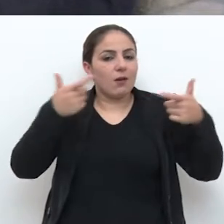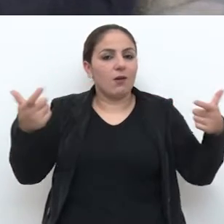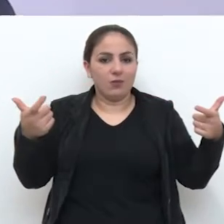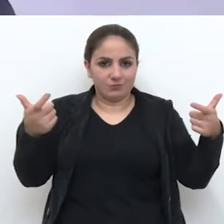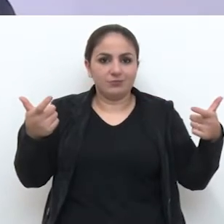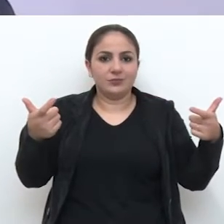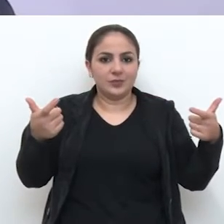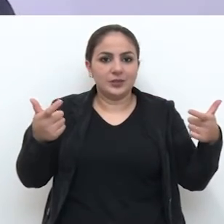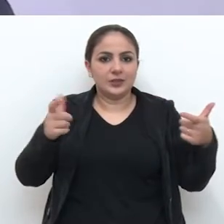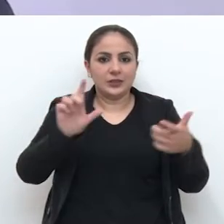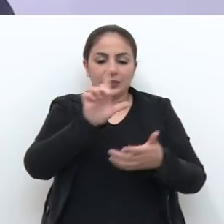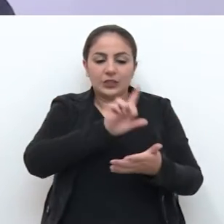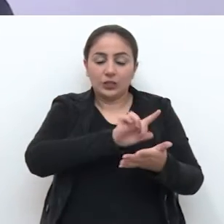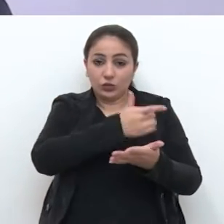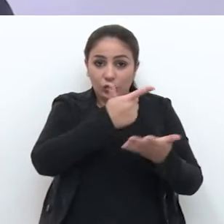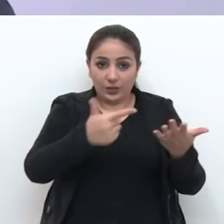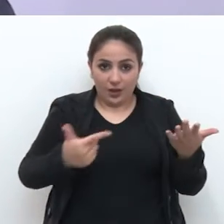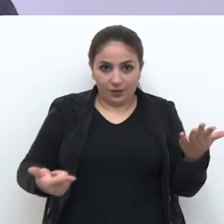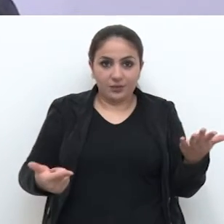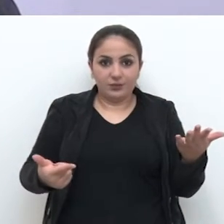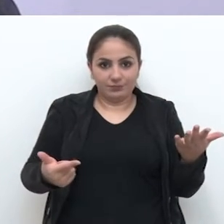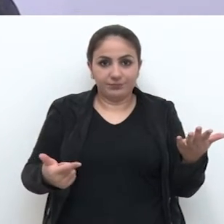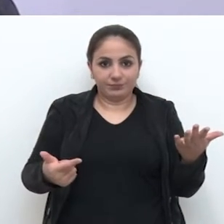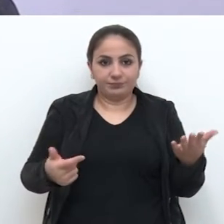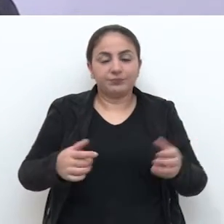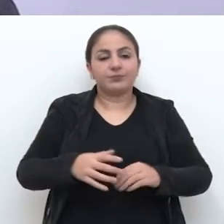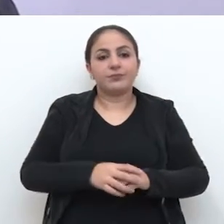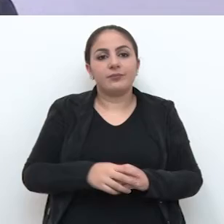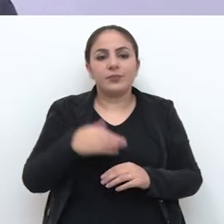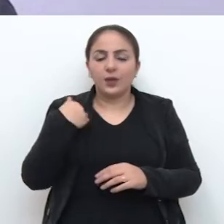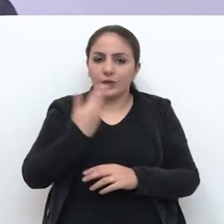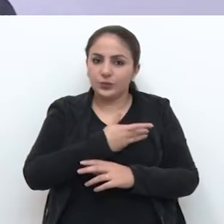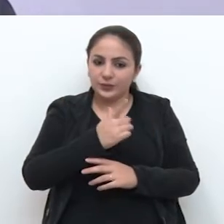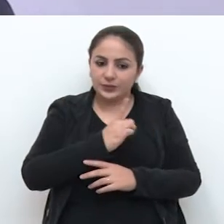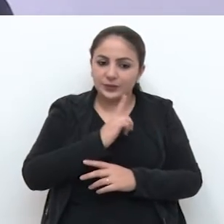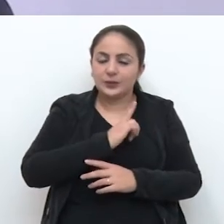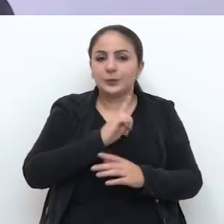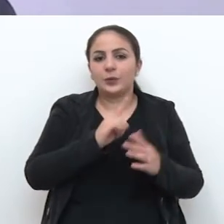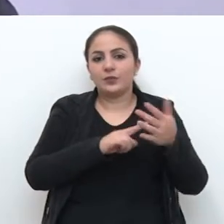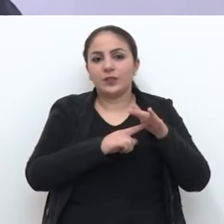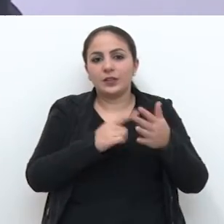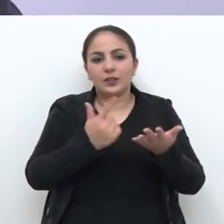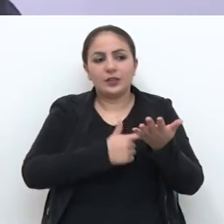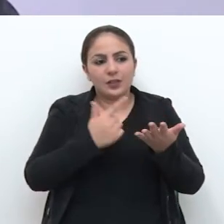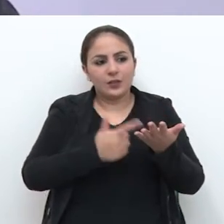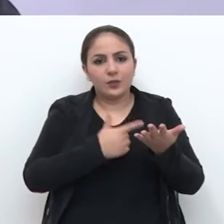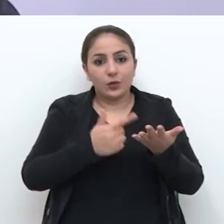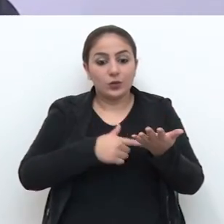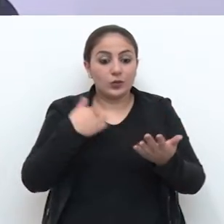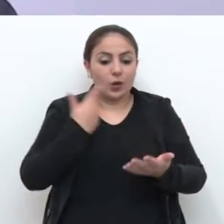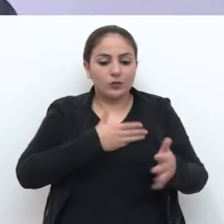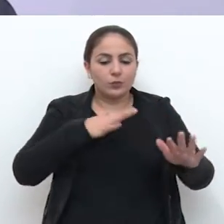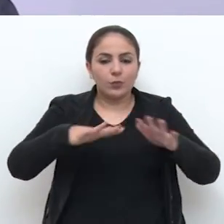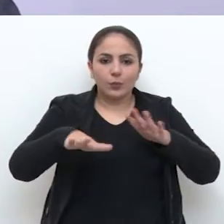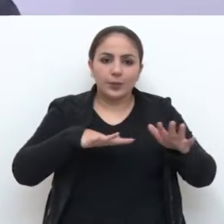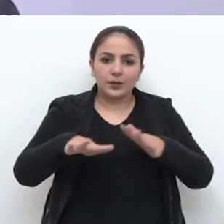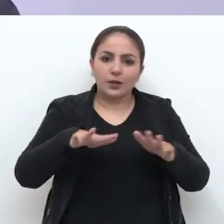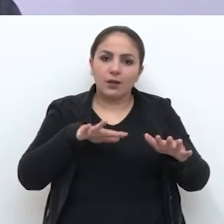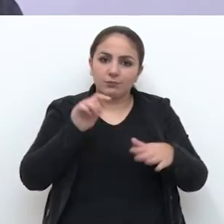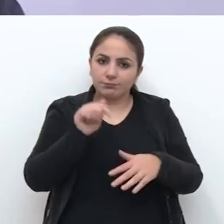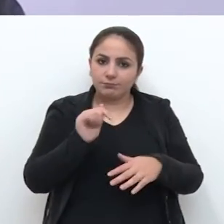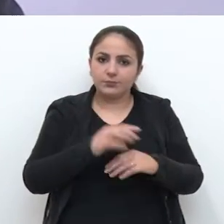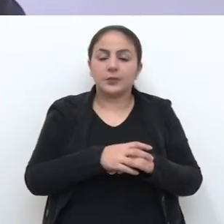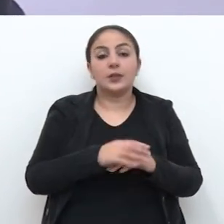Latina em termos literários, que é a Jornada Nacional de Literatura, nós temos a nossa Feira do Livro, quer dizer, o setor já é bem movimentado nesse